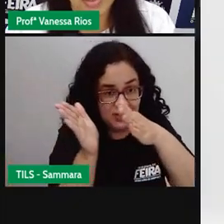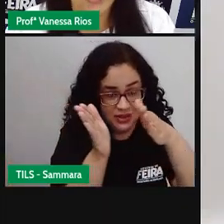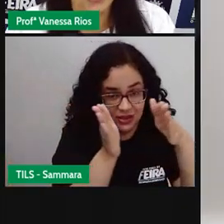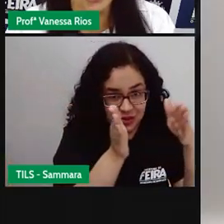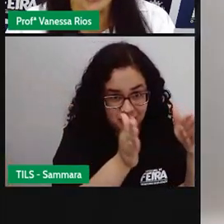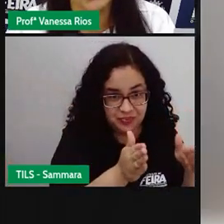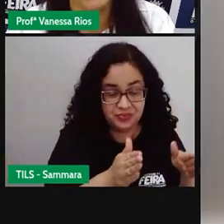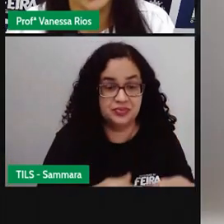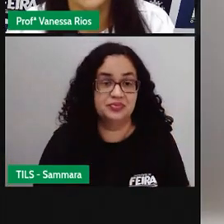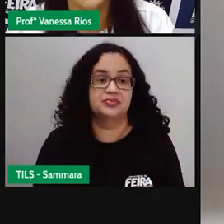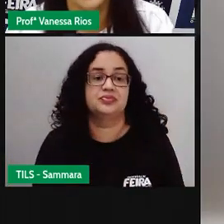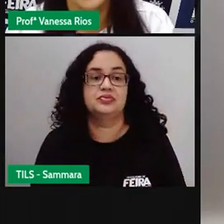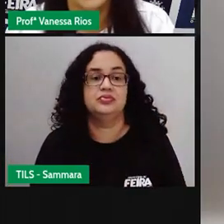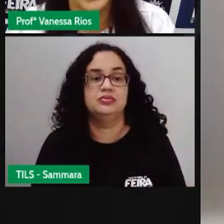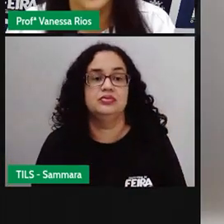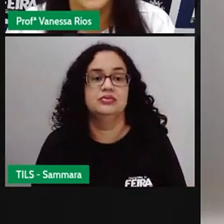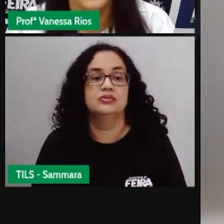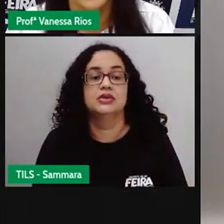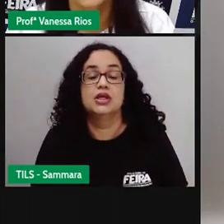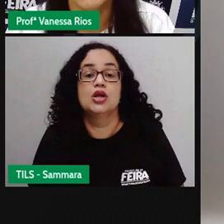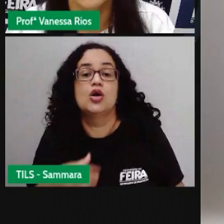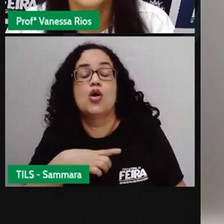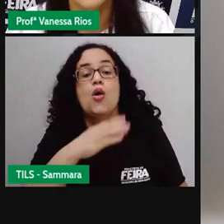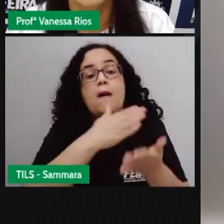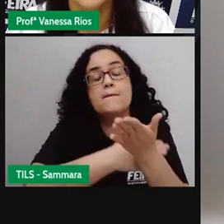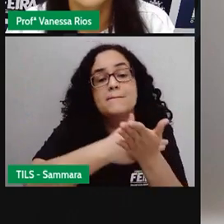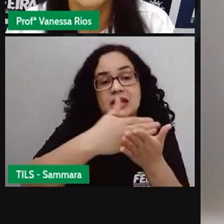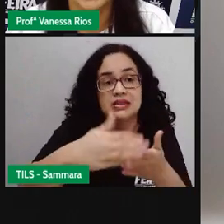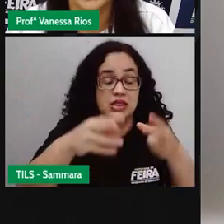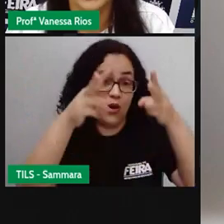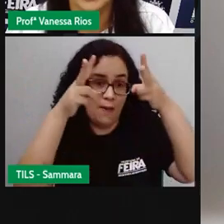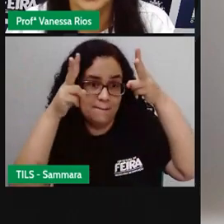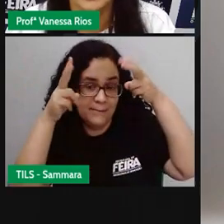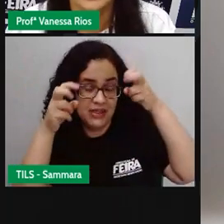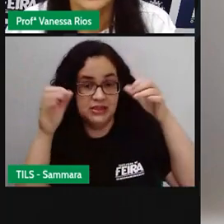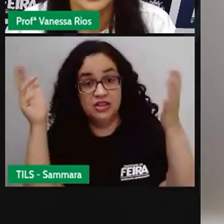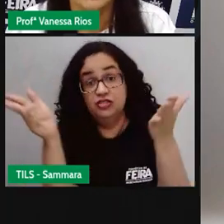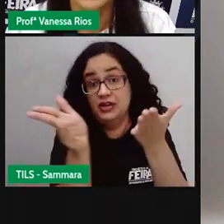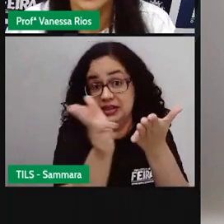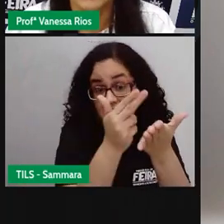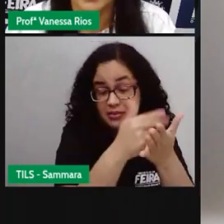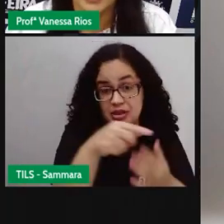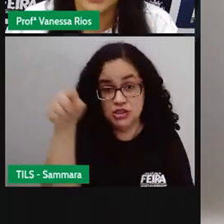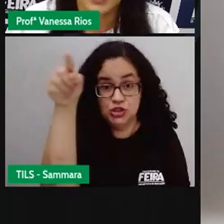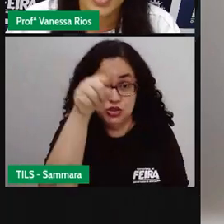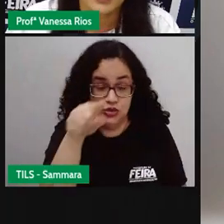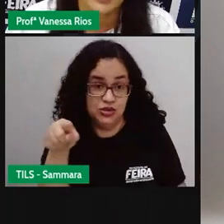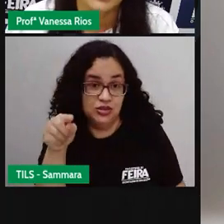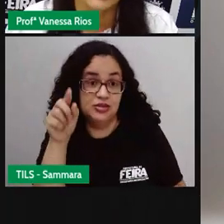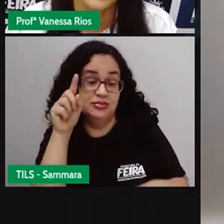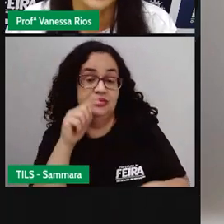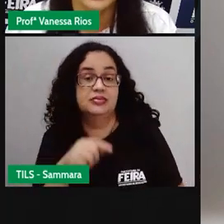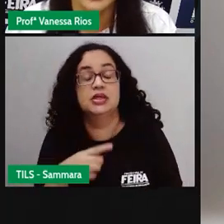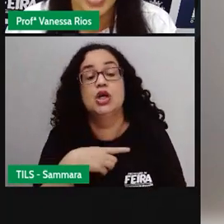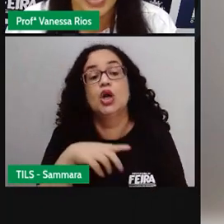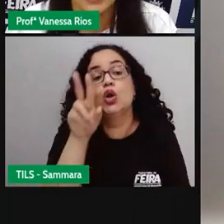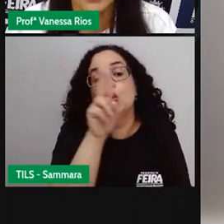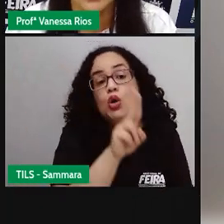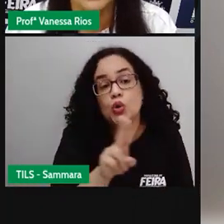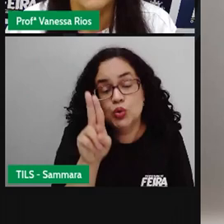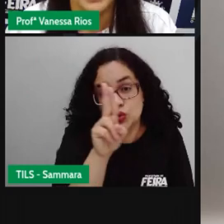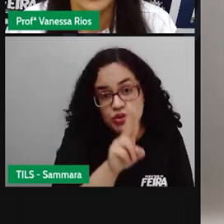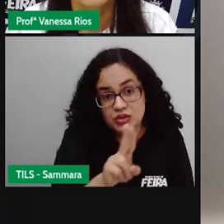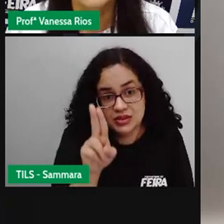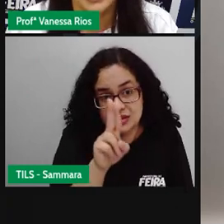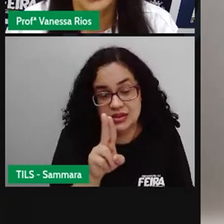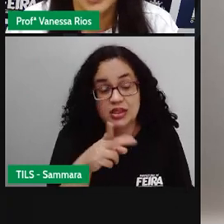no caminho que o tempo faz. Para começar a gente vai observar essa imagem, que é um instrumento, né, utilizado